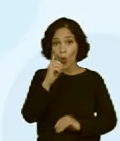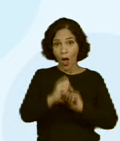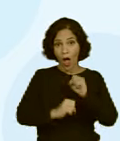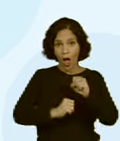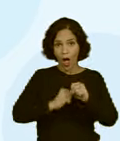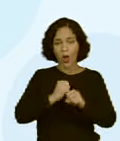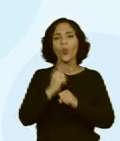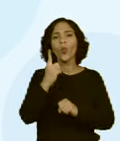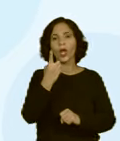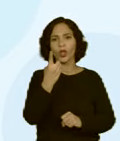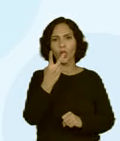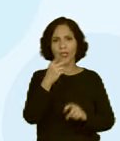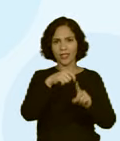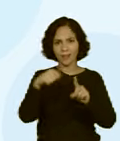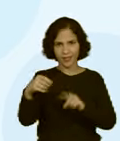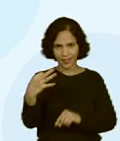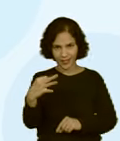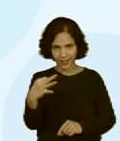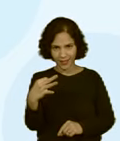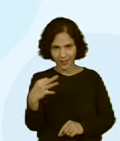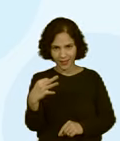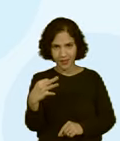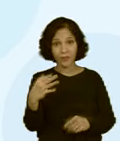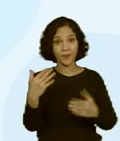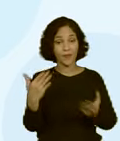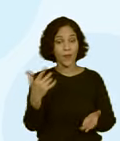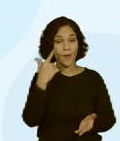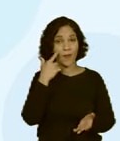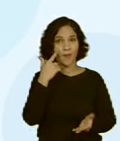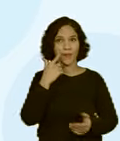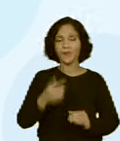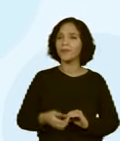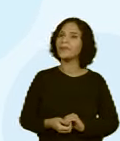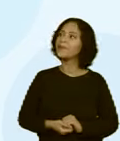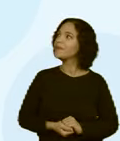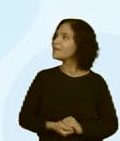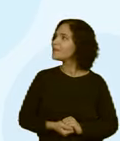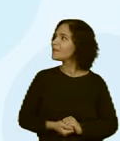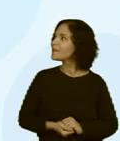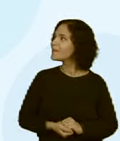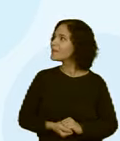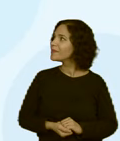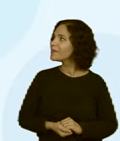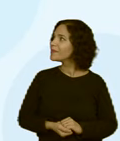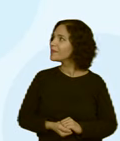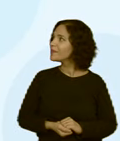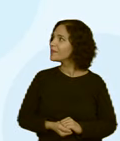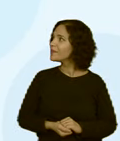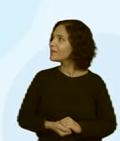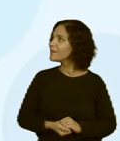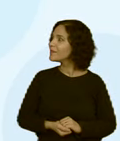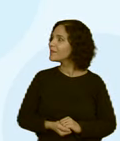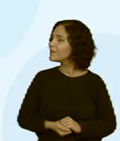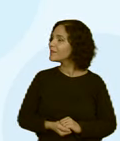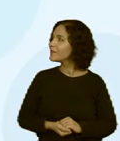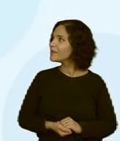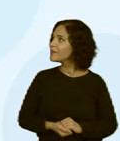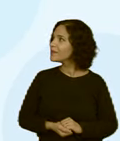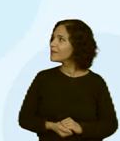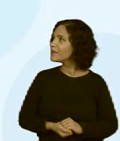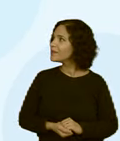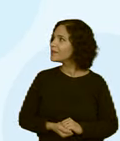12 meses, não é verdade? Sim. Certo? Então, ó. 9 vezes 2, 18. Vai 1.